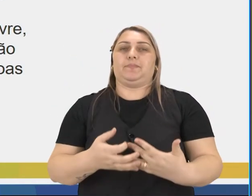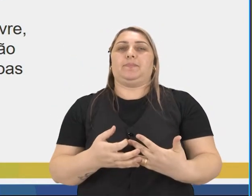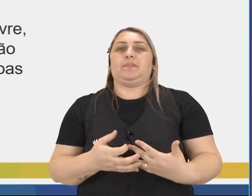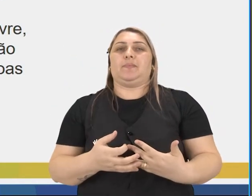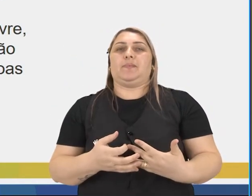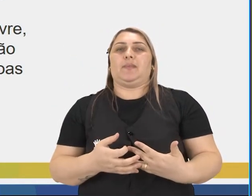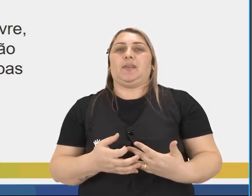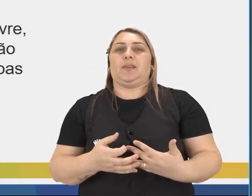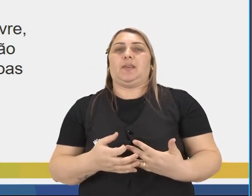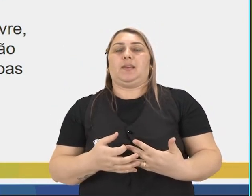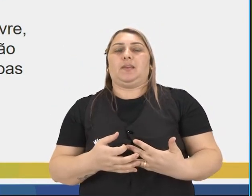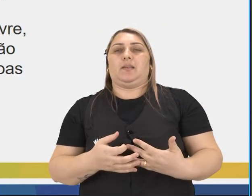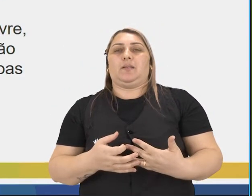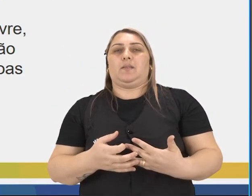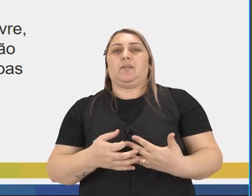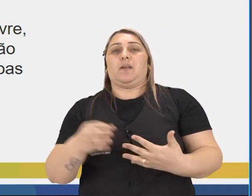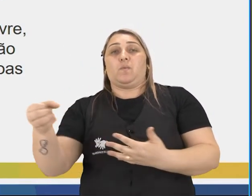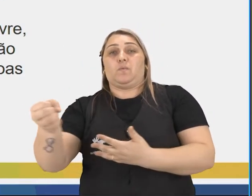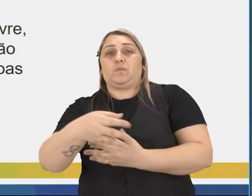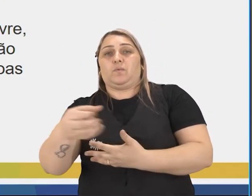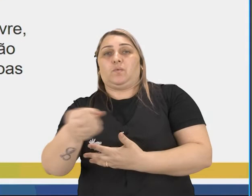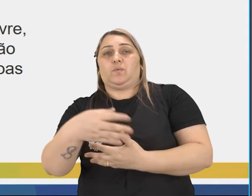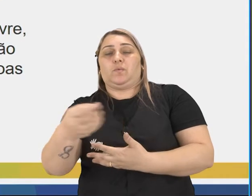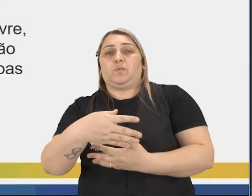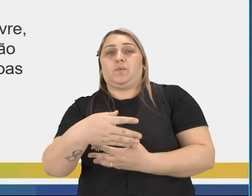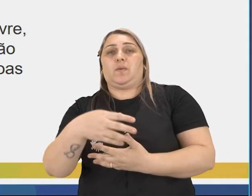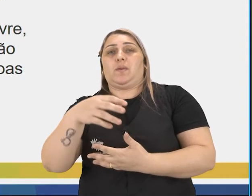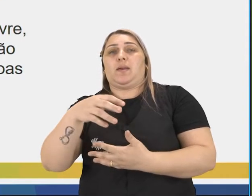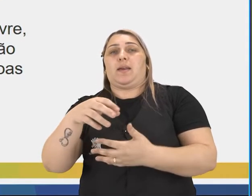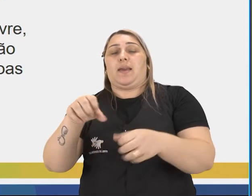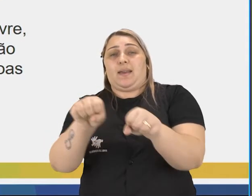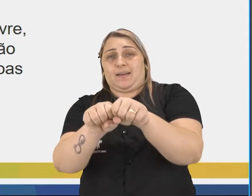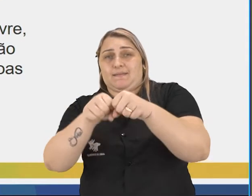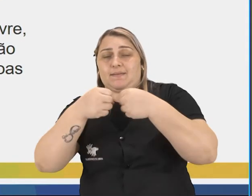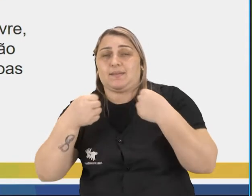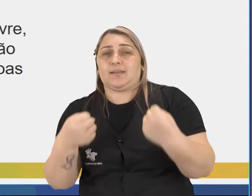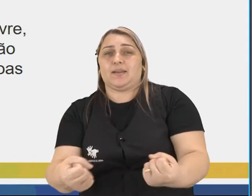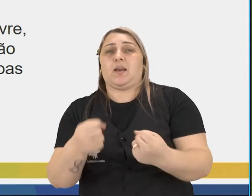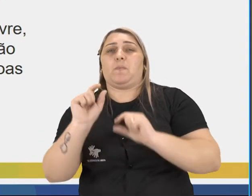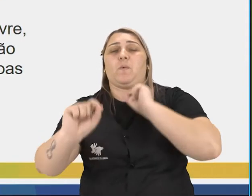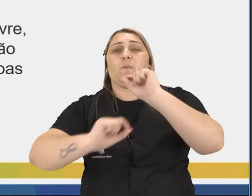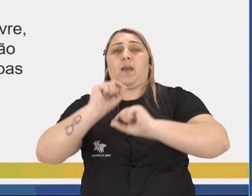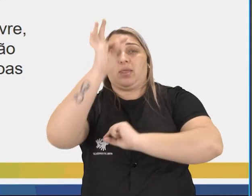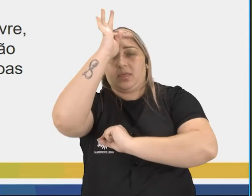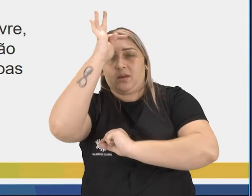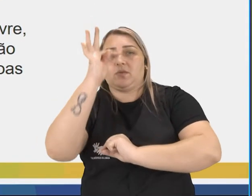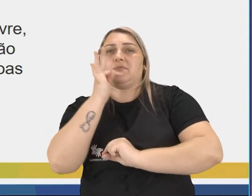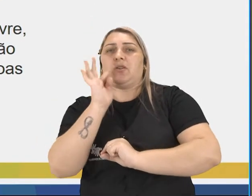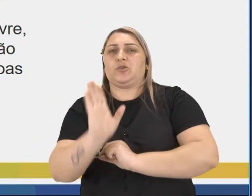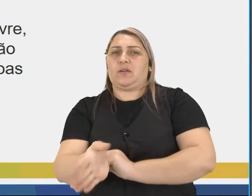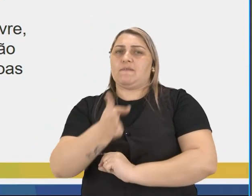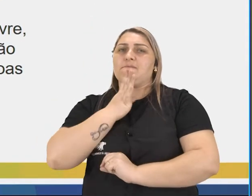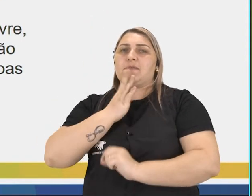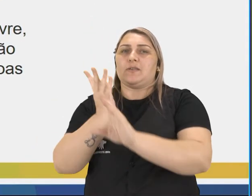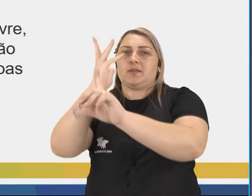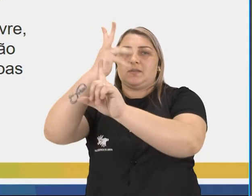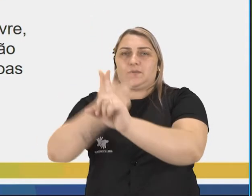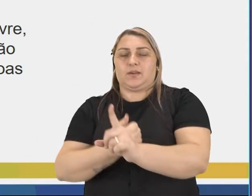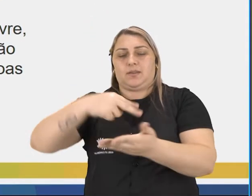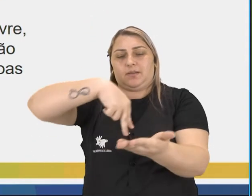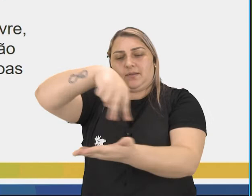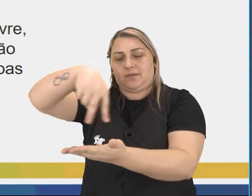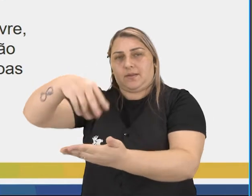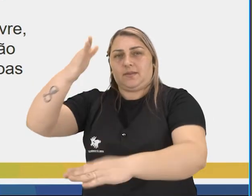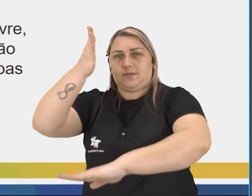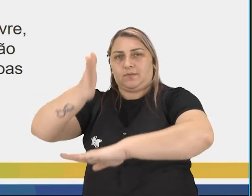que ela não é previsível. É o novo. É a ruptura. Ou seja, ela quebra com aquilo que conhecemos como arte. Na dança